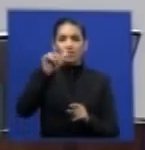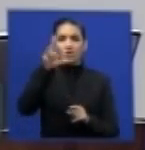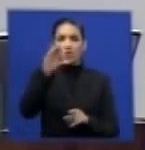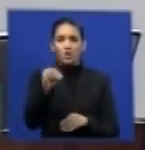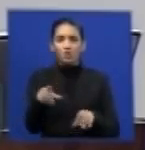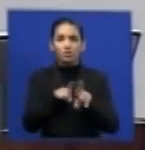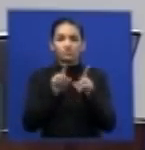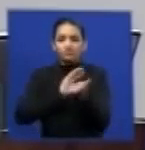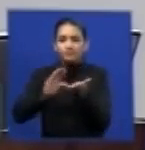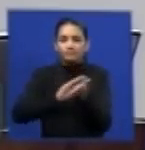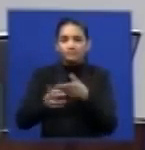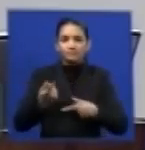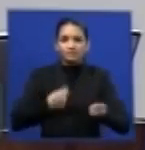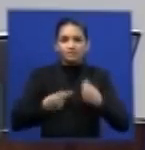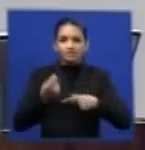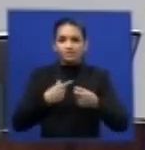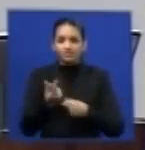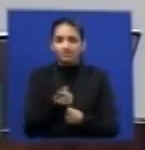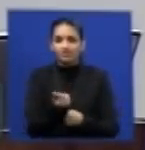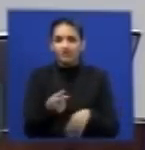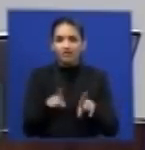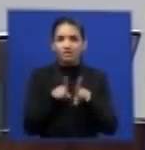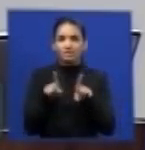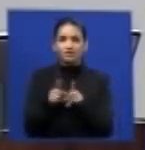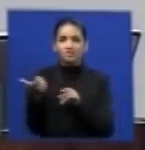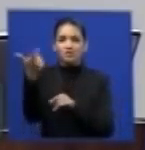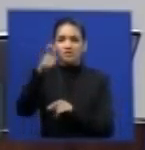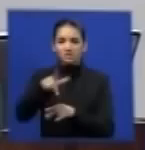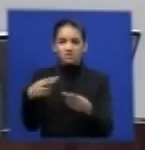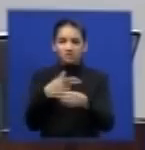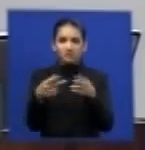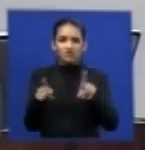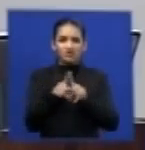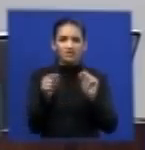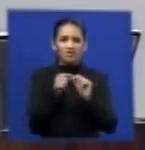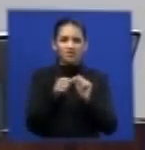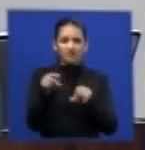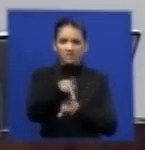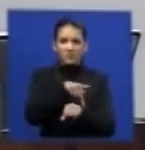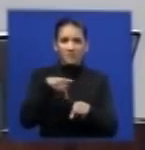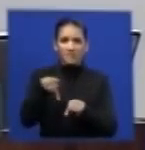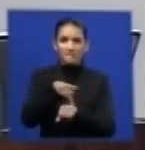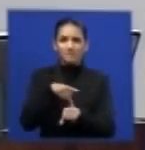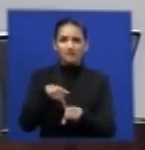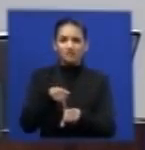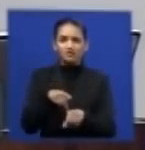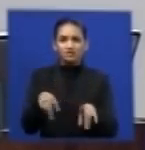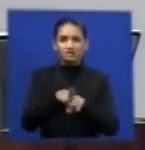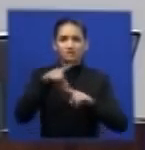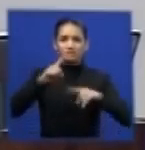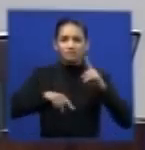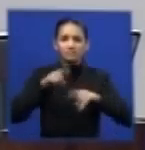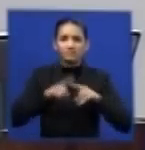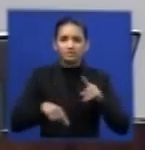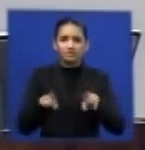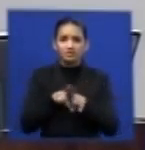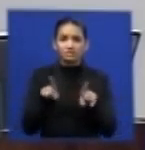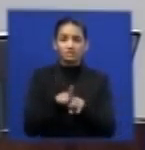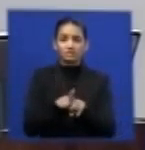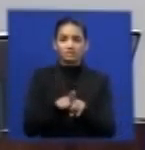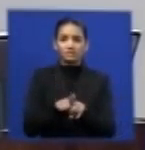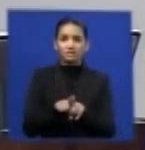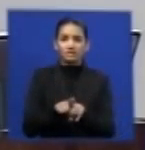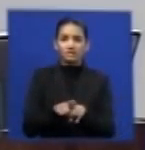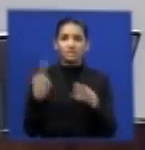artifícios ilícitos para a a introdução no país de tais produtos inclusive para se